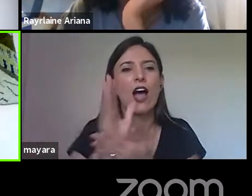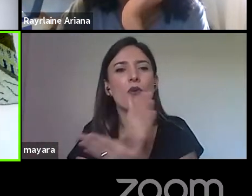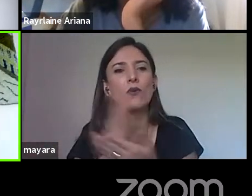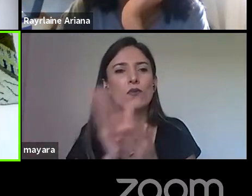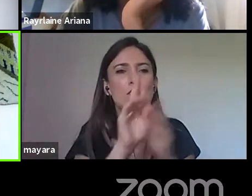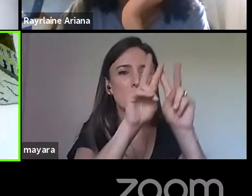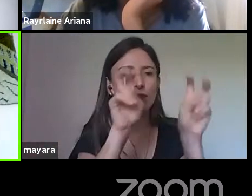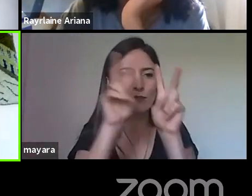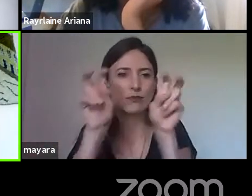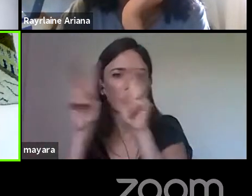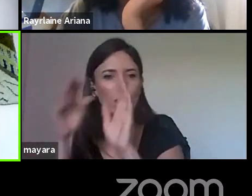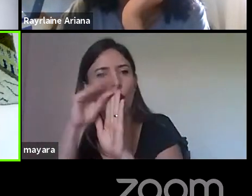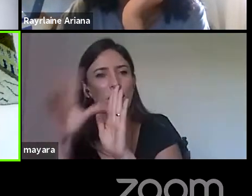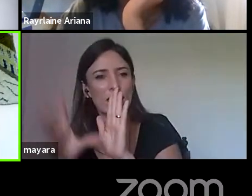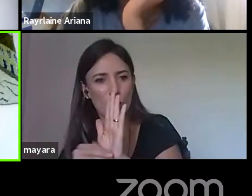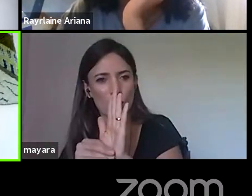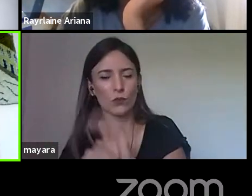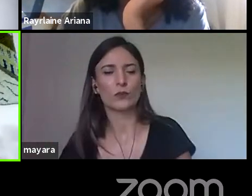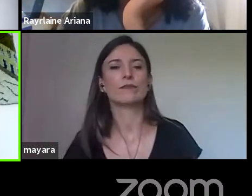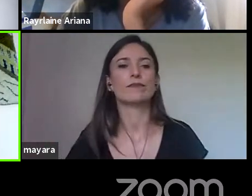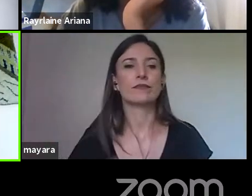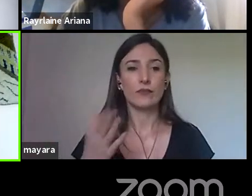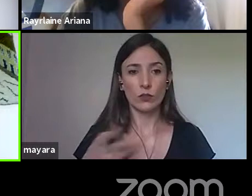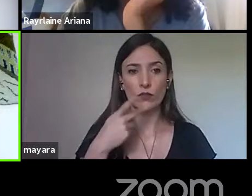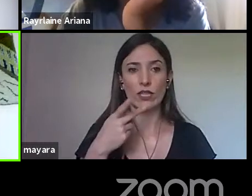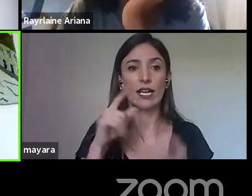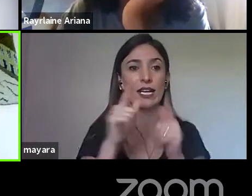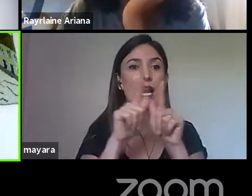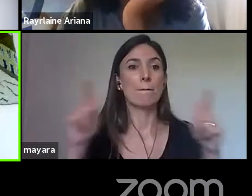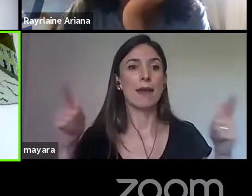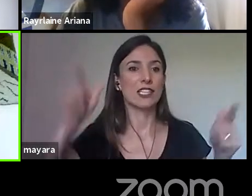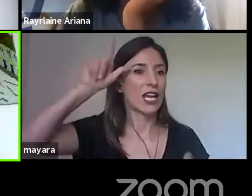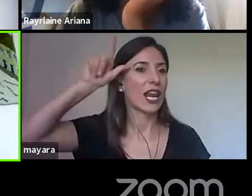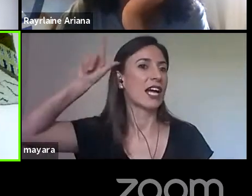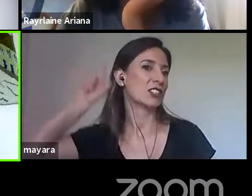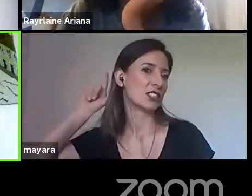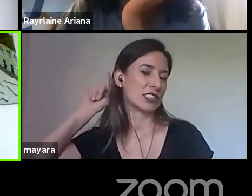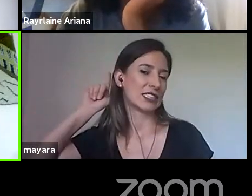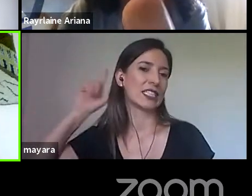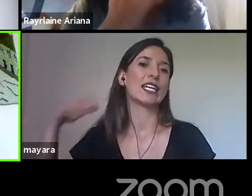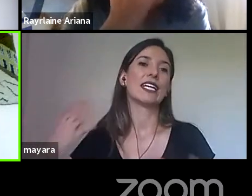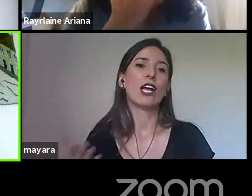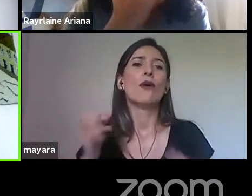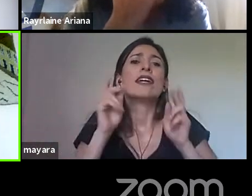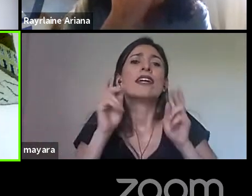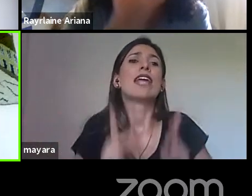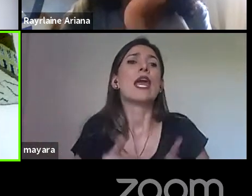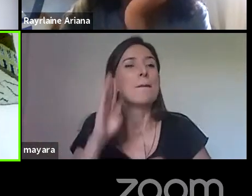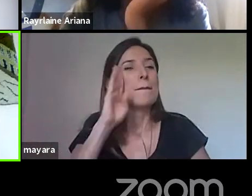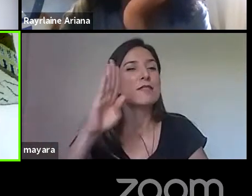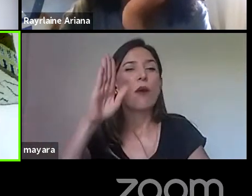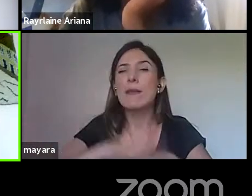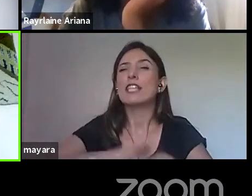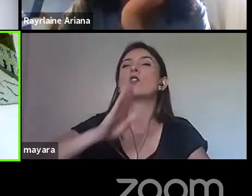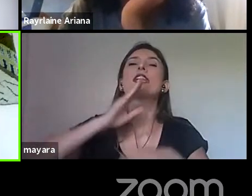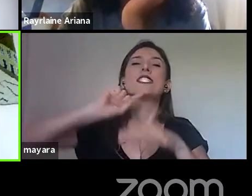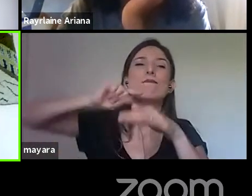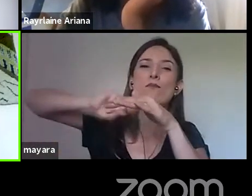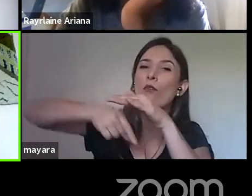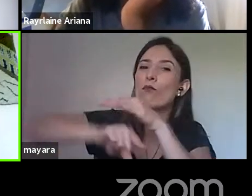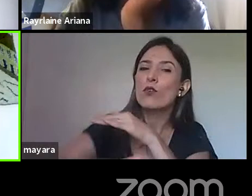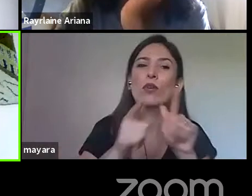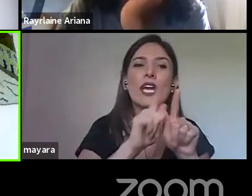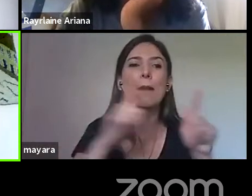determinados conteúdos. Então, se a gente está falando de gramática latina, os maiores conhecedores da gramática latina são os religiosos, né?